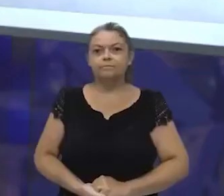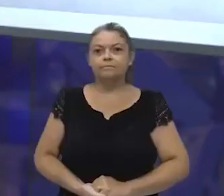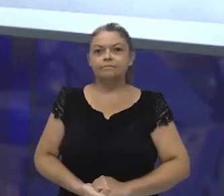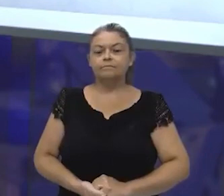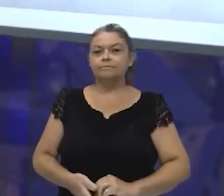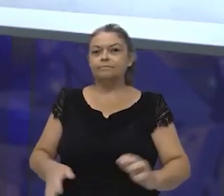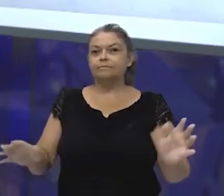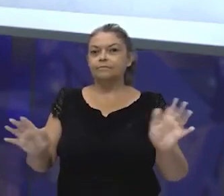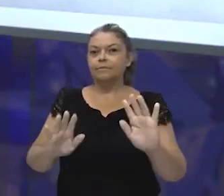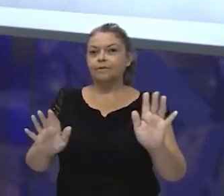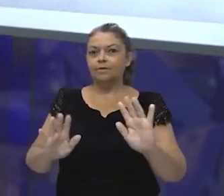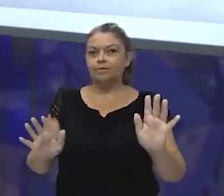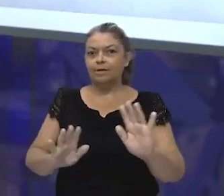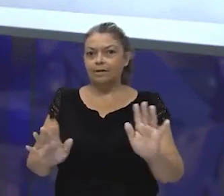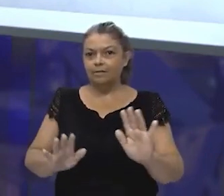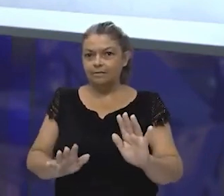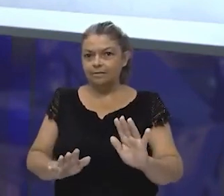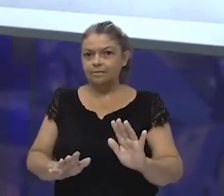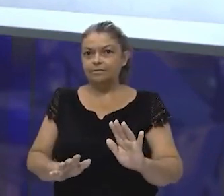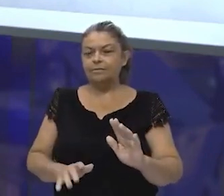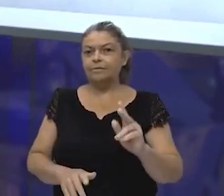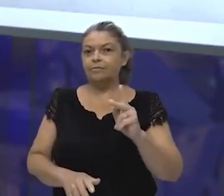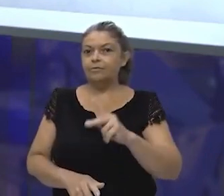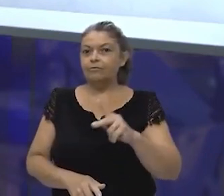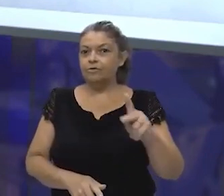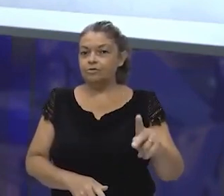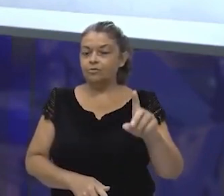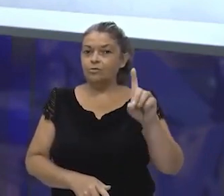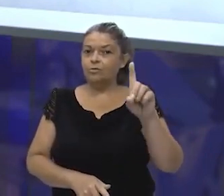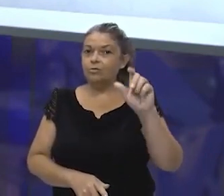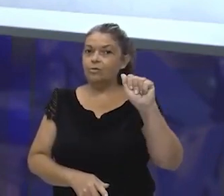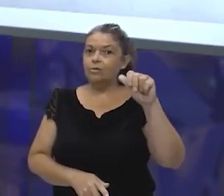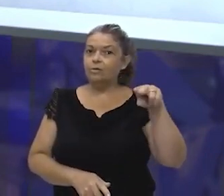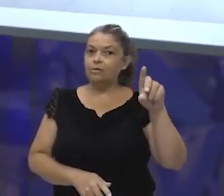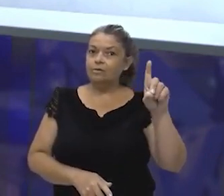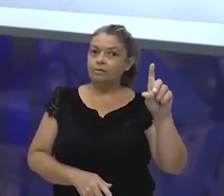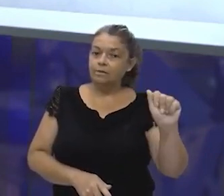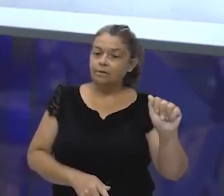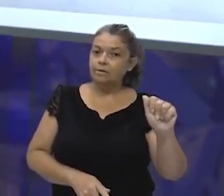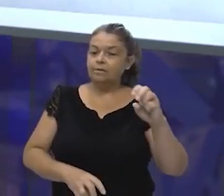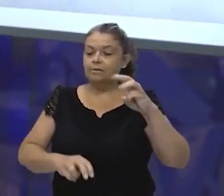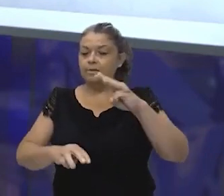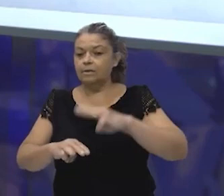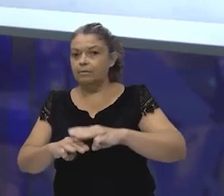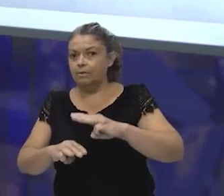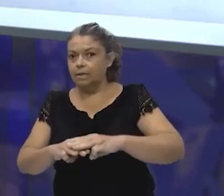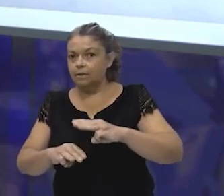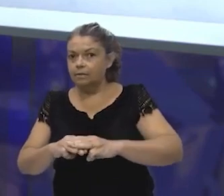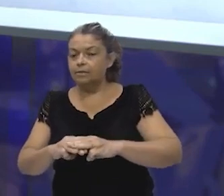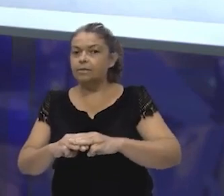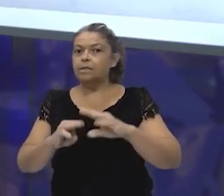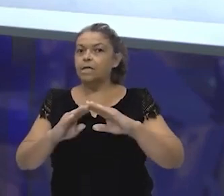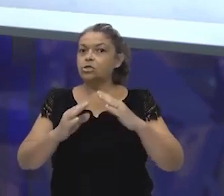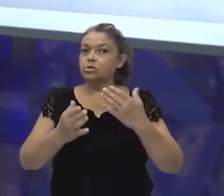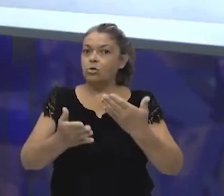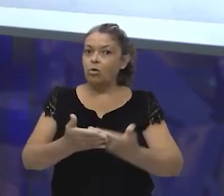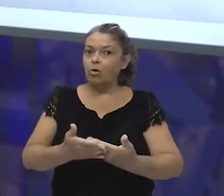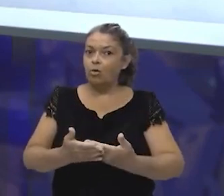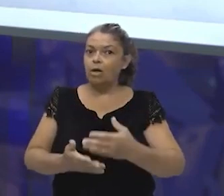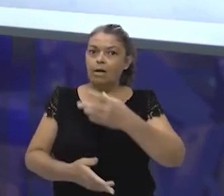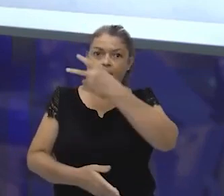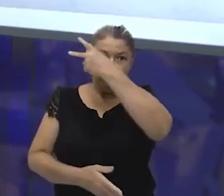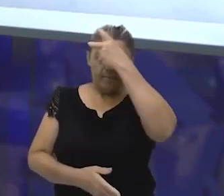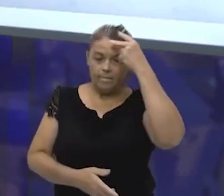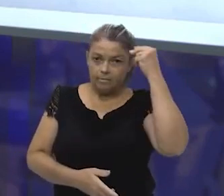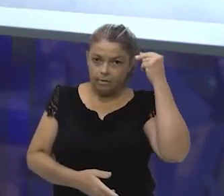Olá, tudo bem? Me chamo professor Danda, leciono matemática na rede pública e privada do nosso município e estamos aqui